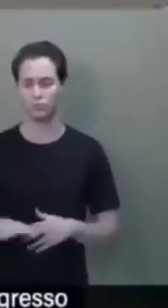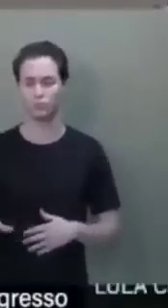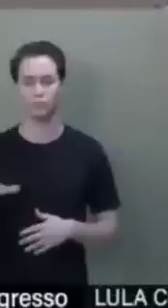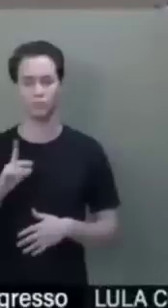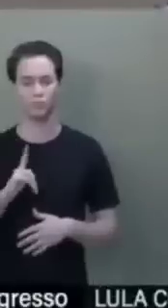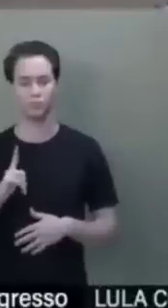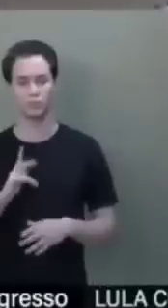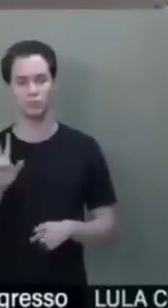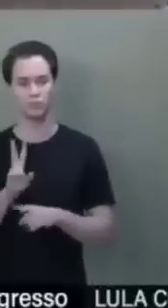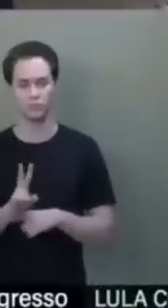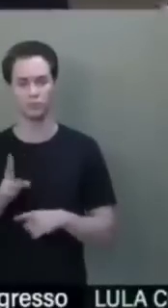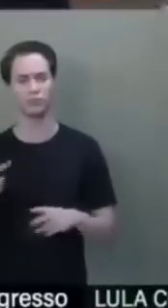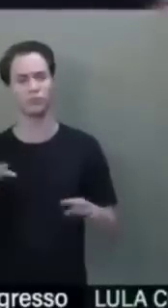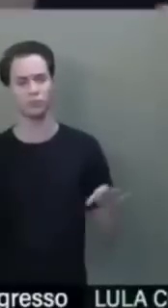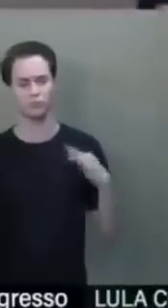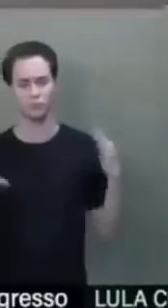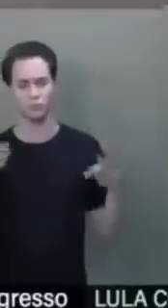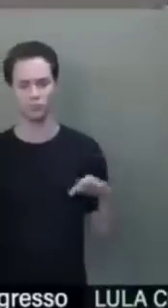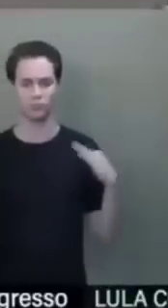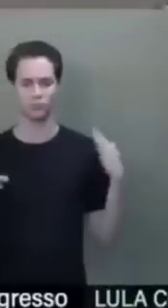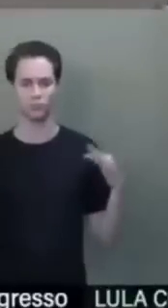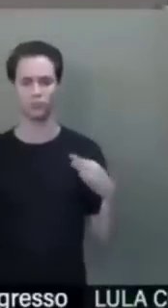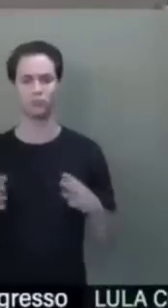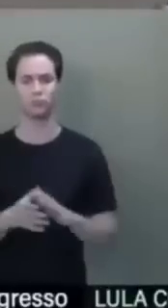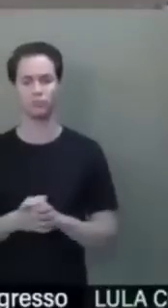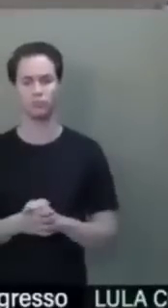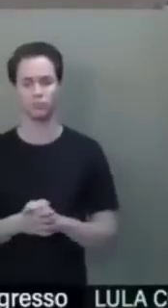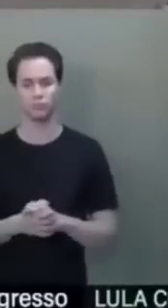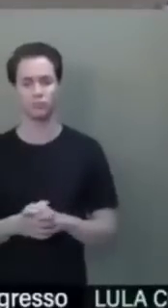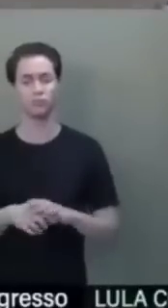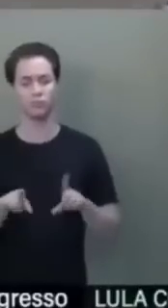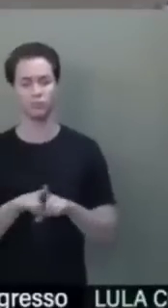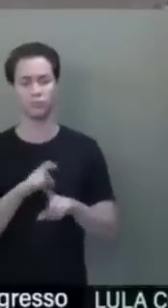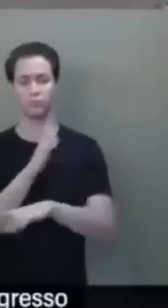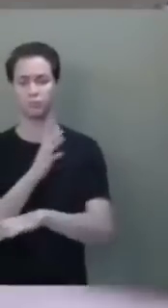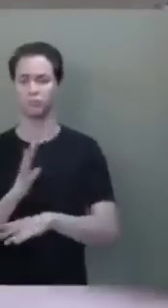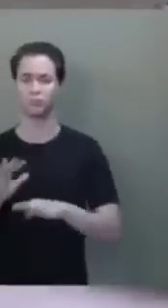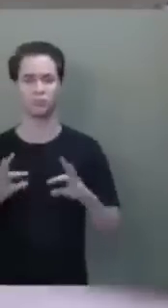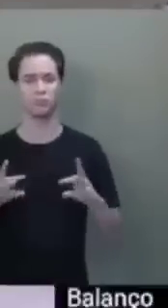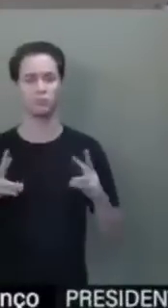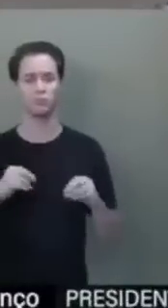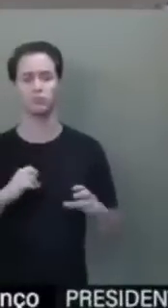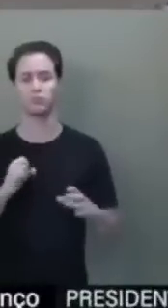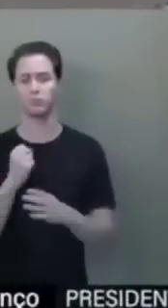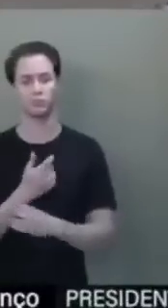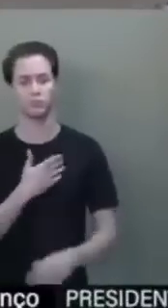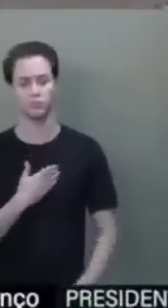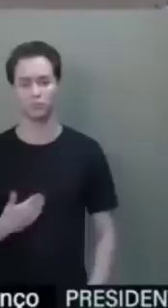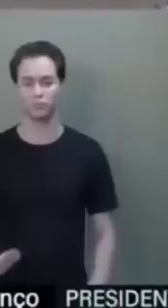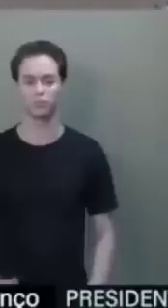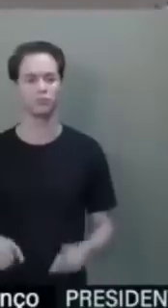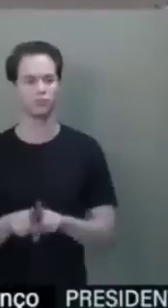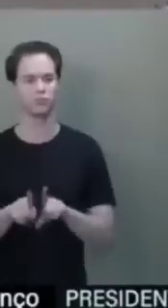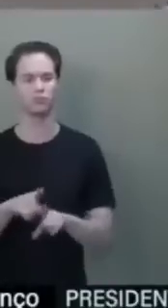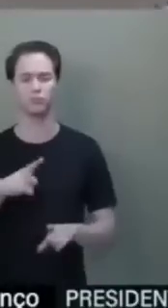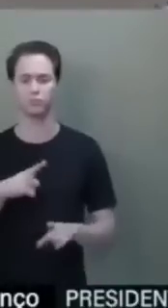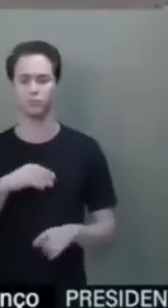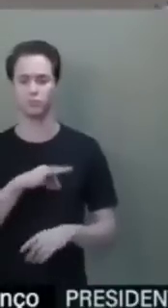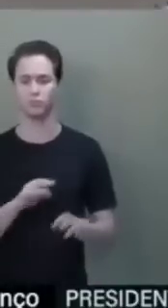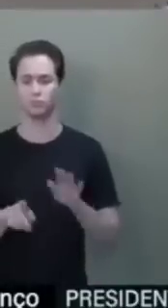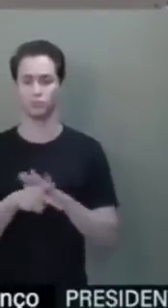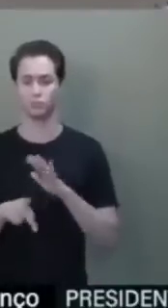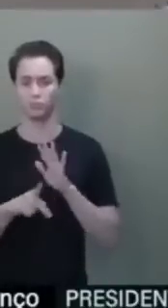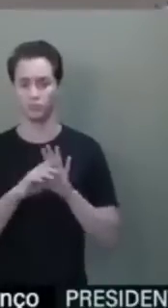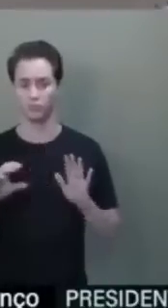defesa, turismo, meio ambiente, enfim, segurança pública, receber um recurso advindo dessa